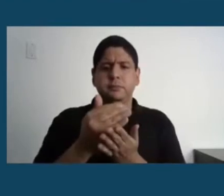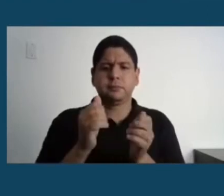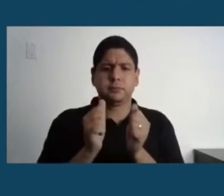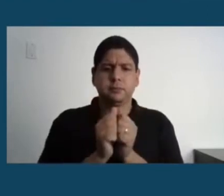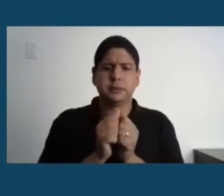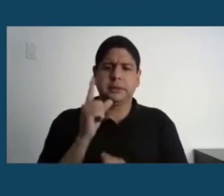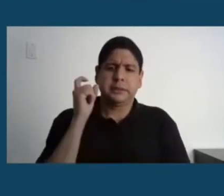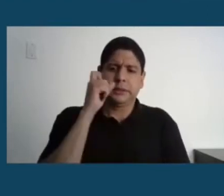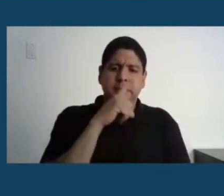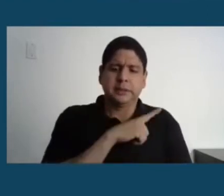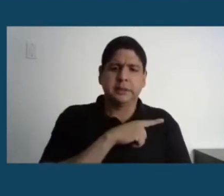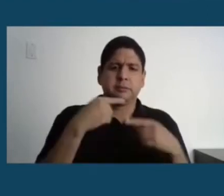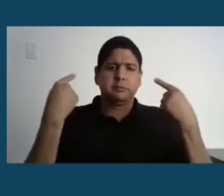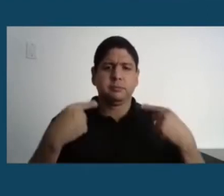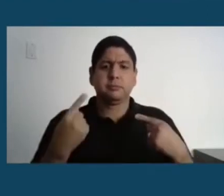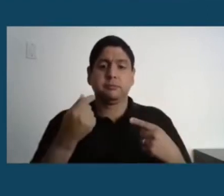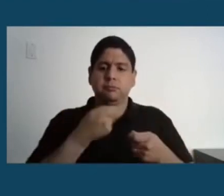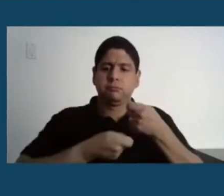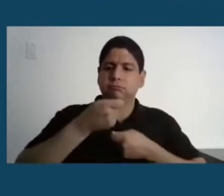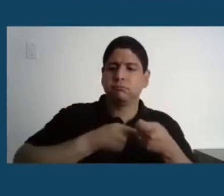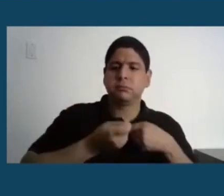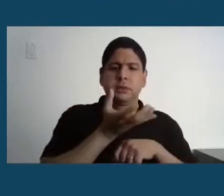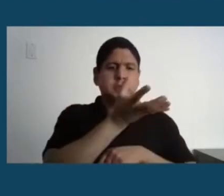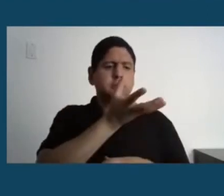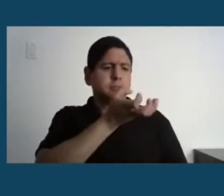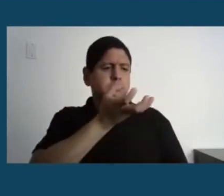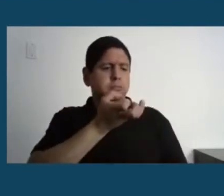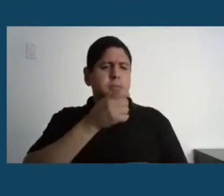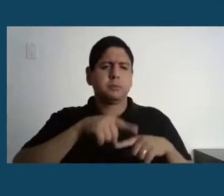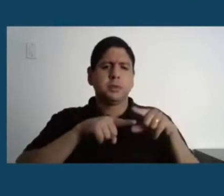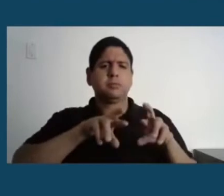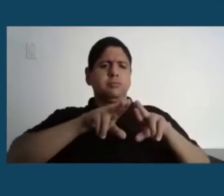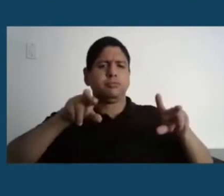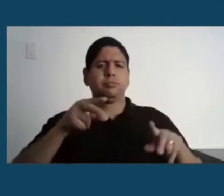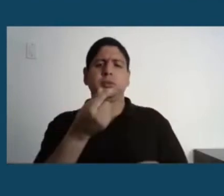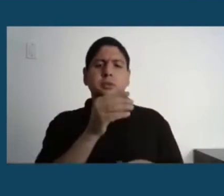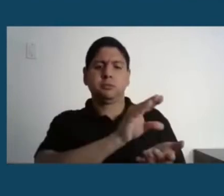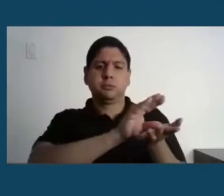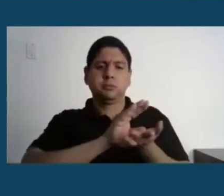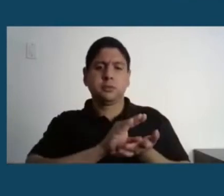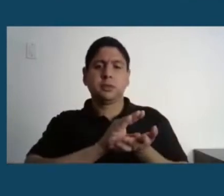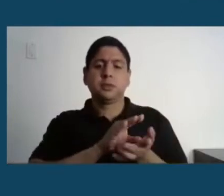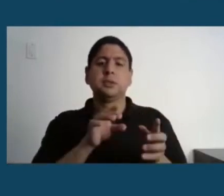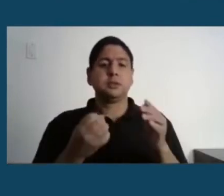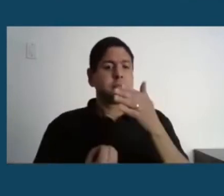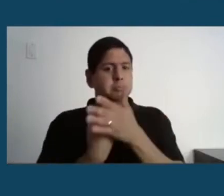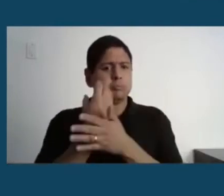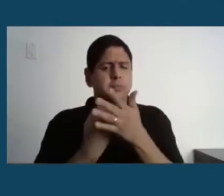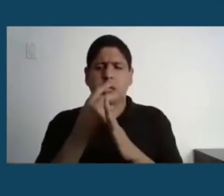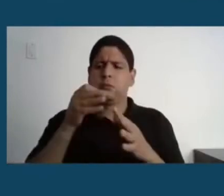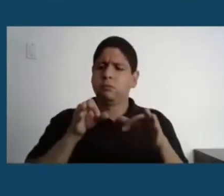entre o financiamento, a captação de recursos e o desenvolvimento dos projetos entre diferentes